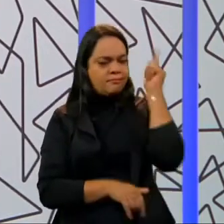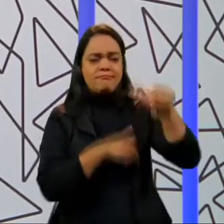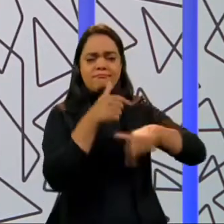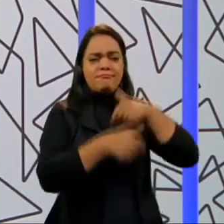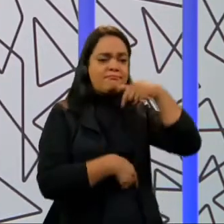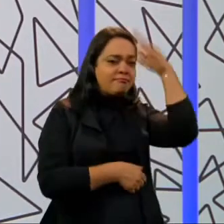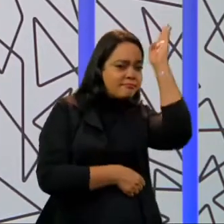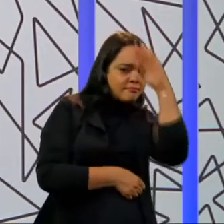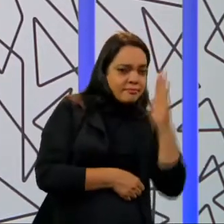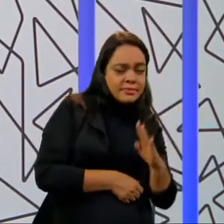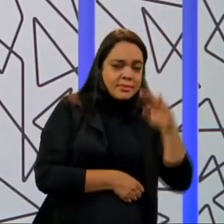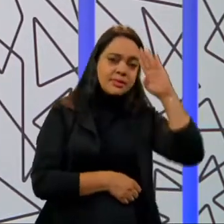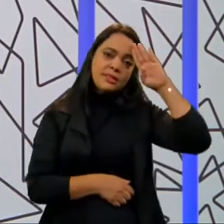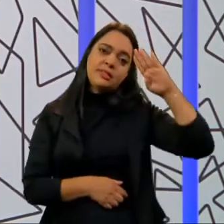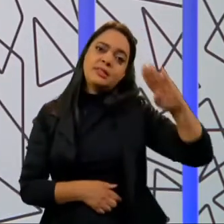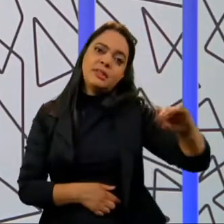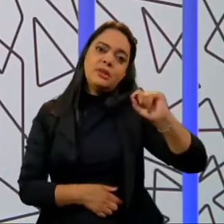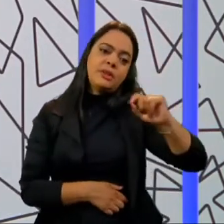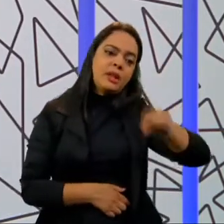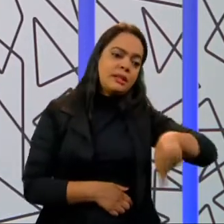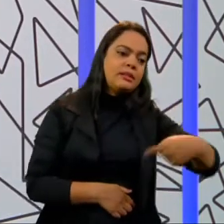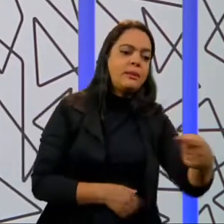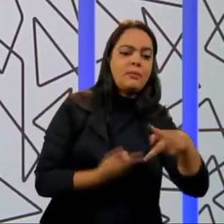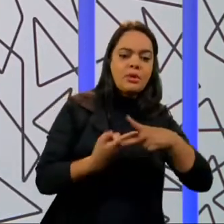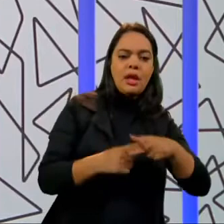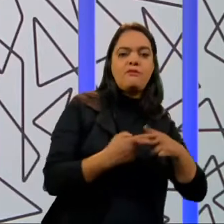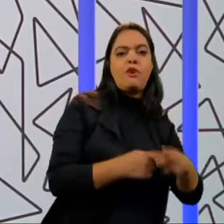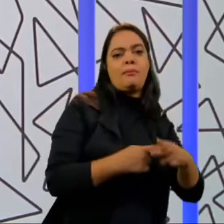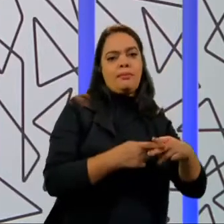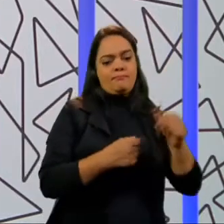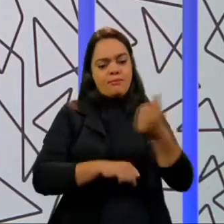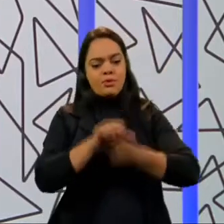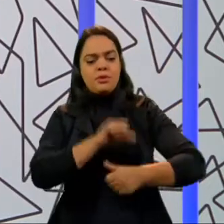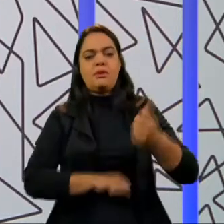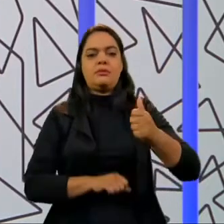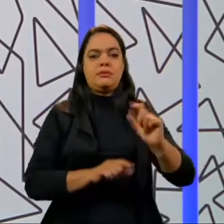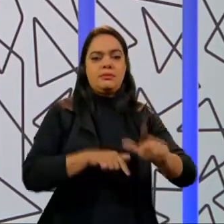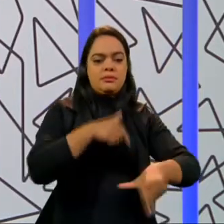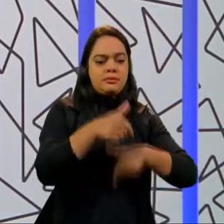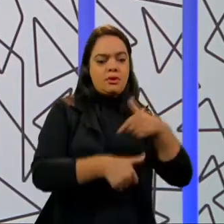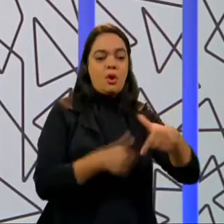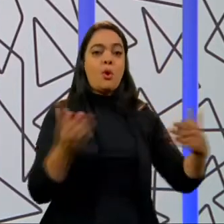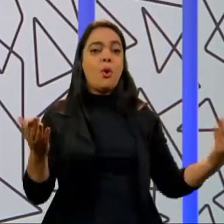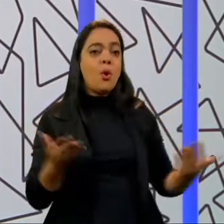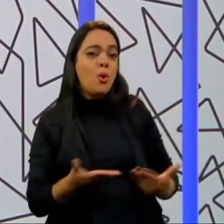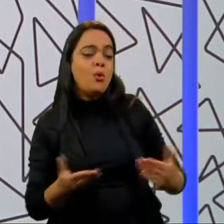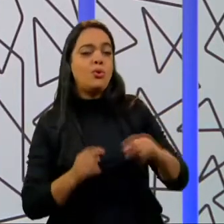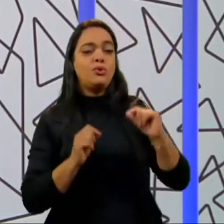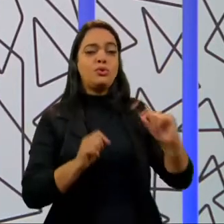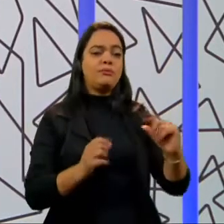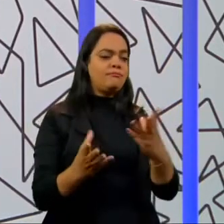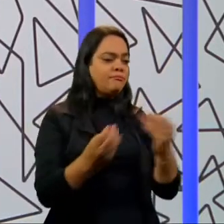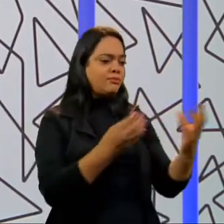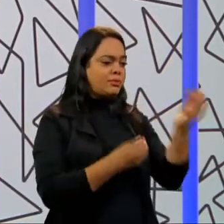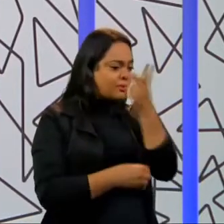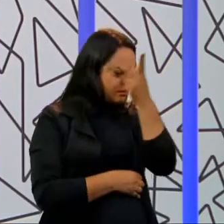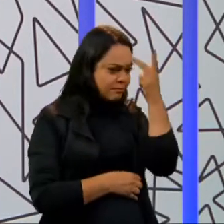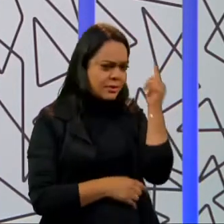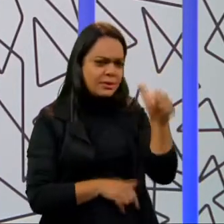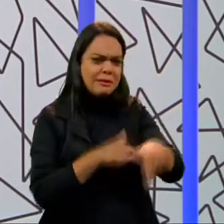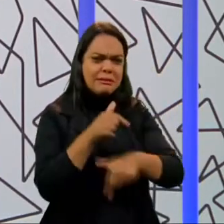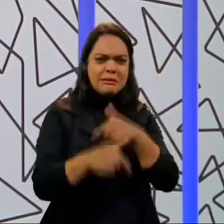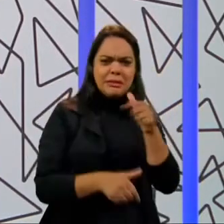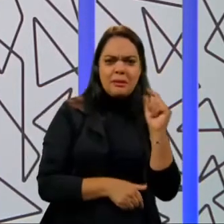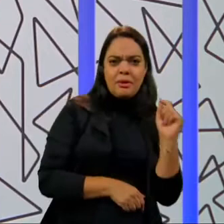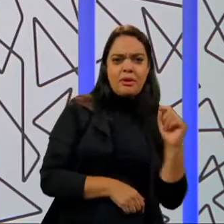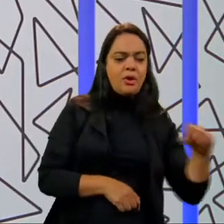brasileiros, sobretudo depois da reforma trabalhista. Ou seja, hoje nós temos muitos trabalhadores intermitentes, que